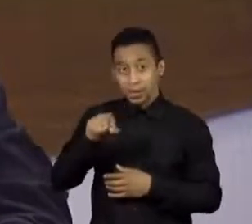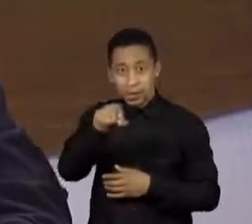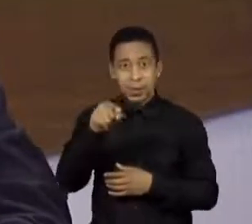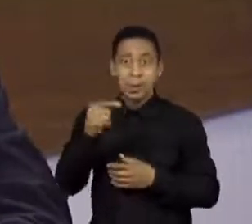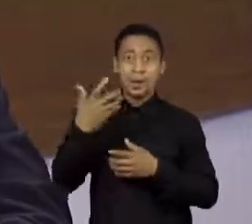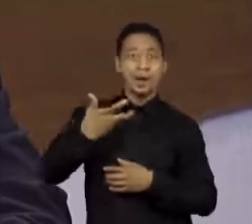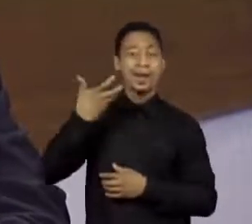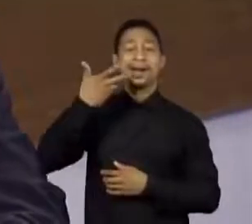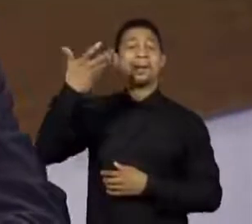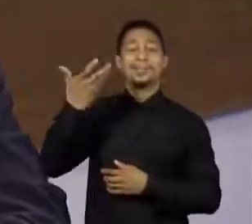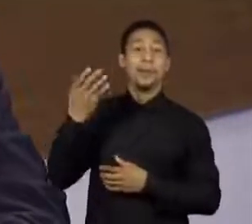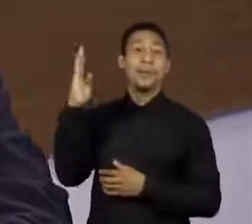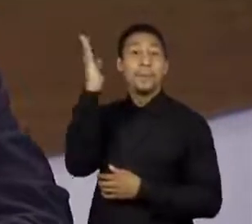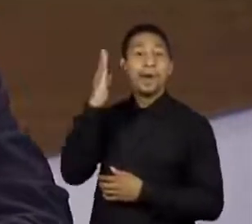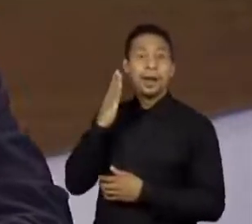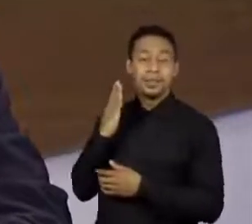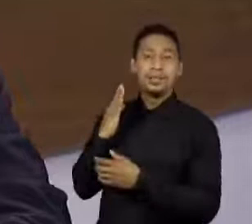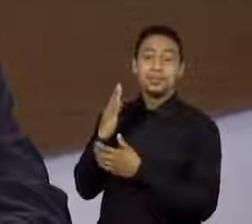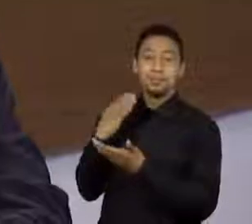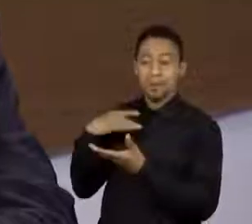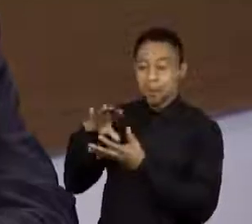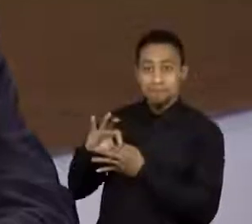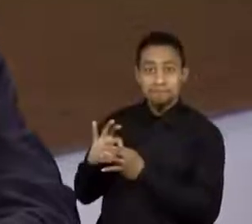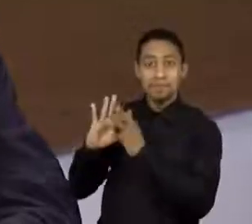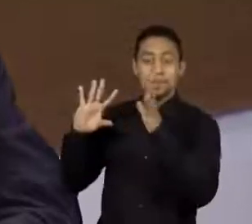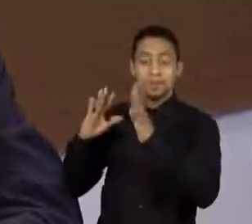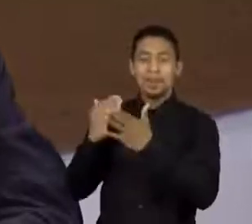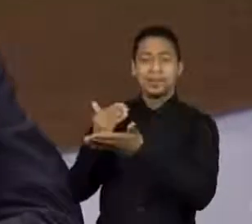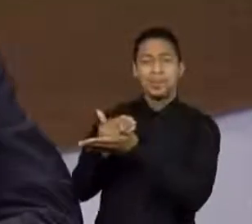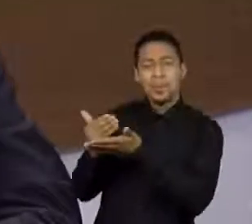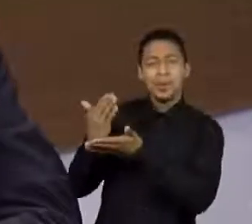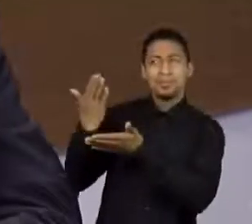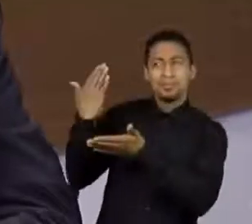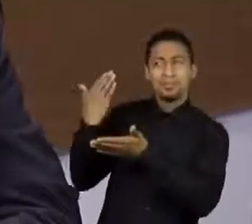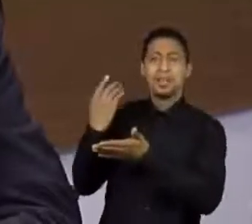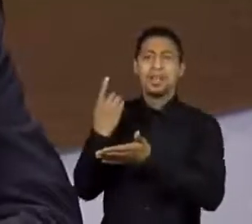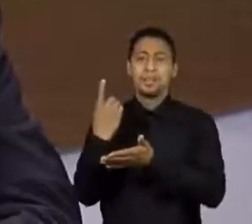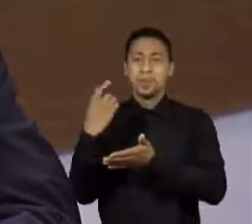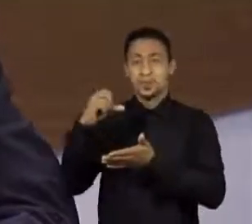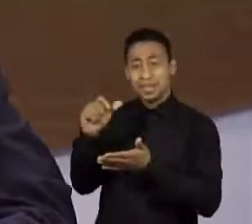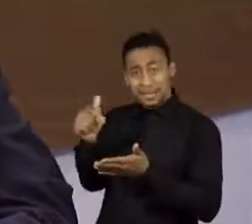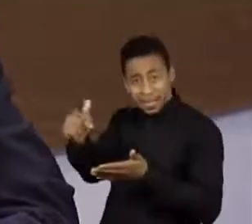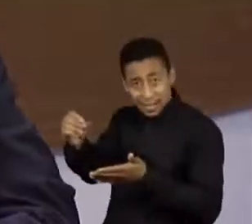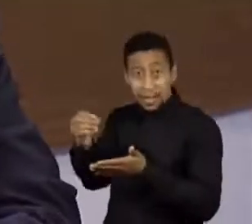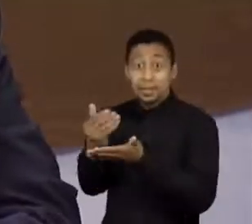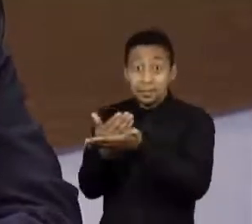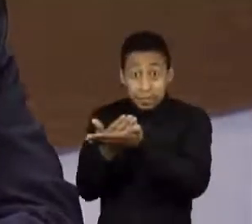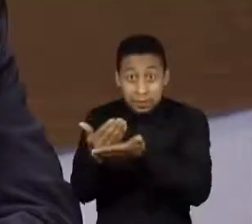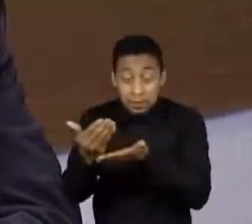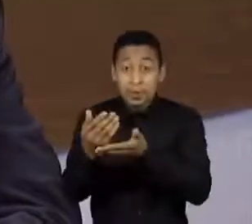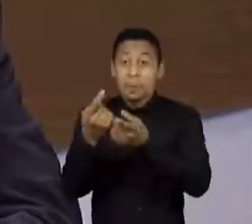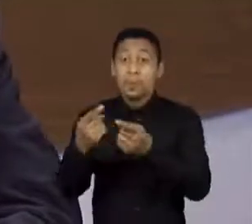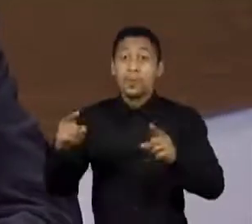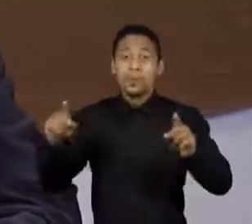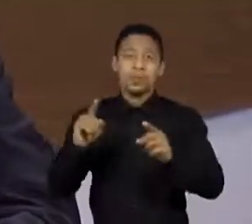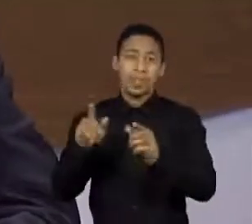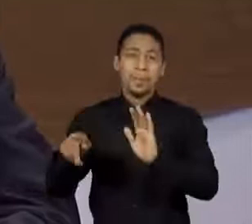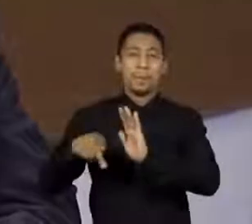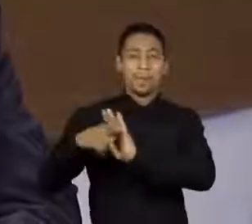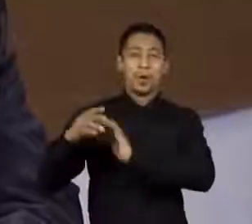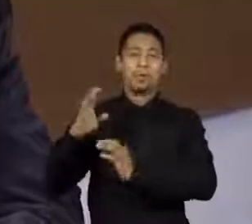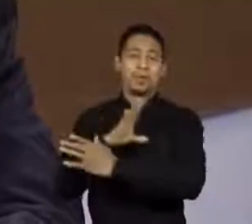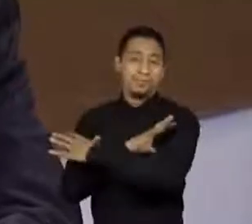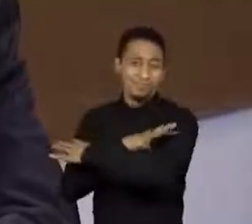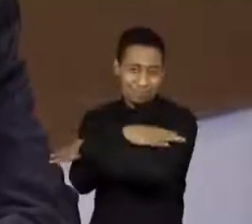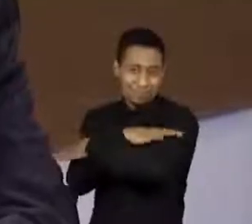Brasil Aprendeu a Liberdade, no começo dos anos 70. Martinho é um dos primeiros artistas a gravar pontos de um banda nos seus discos, cantou A Causa